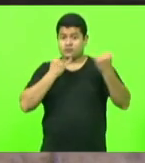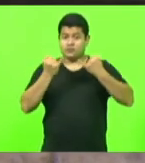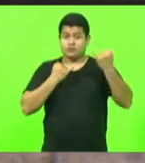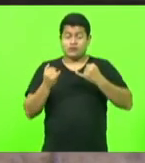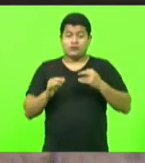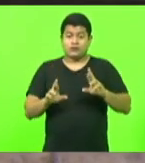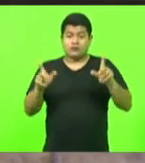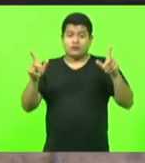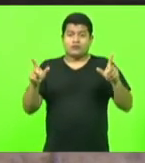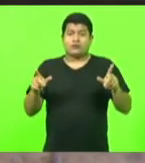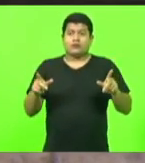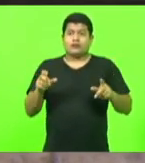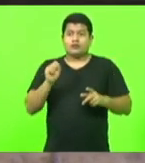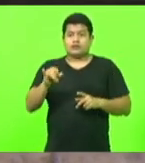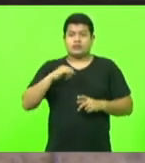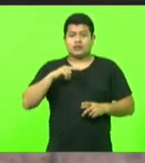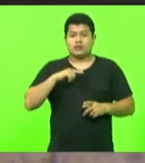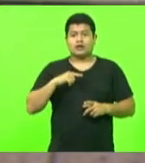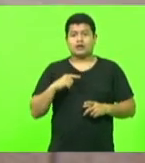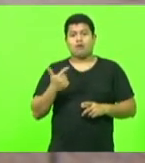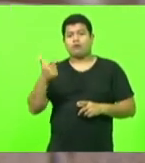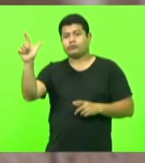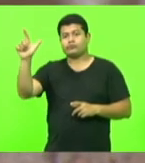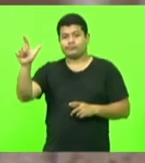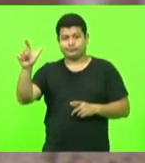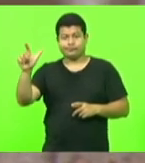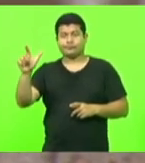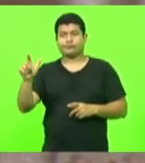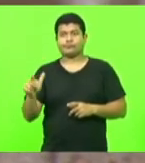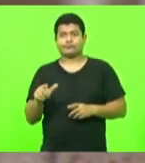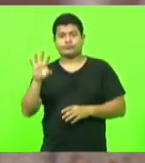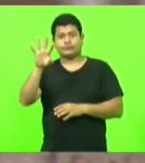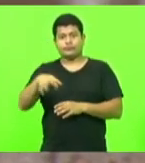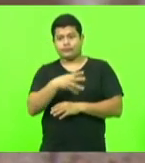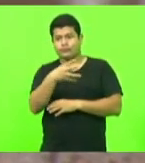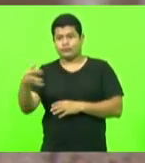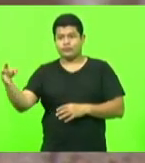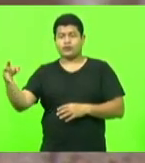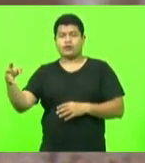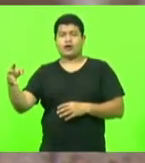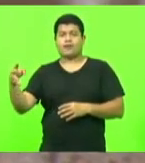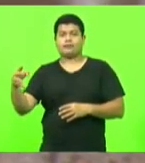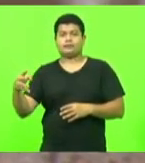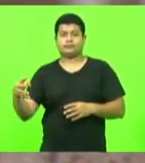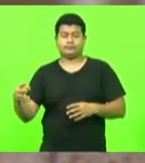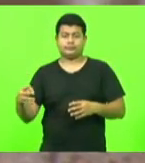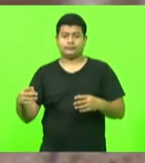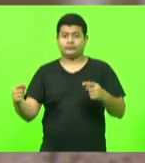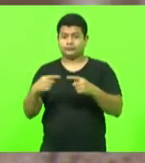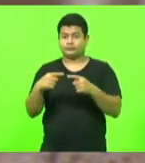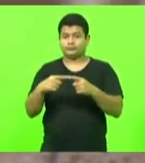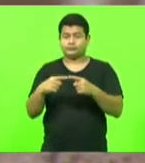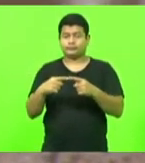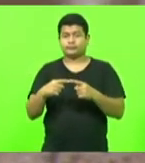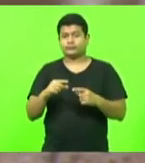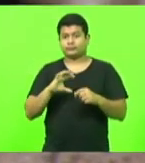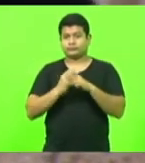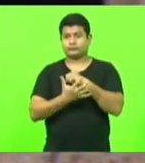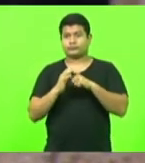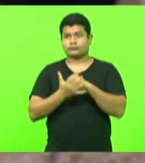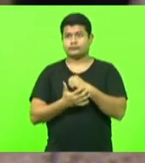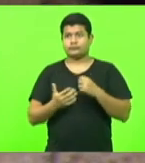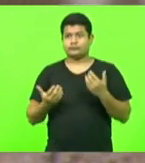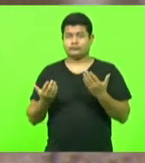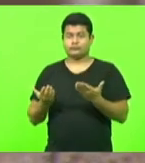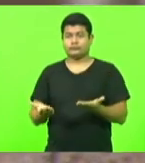se há uma terceira categoria na planilha da Covid, tanto dos contaminados